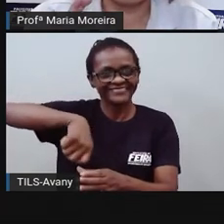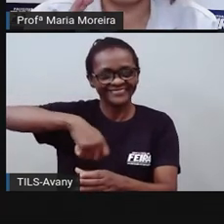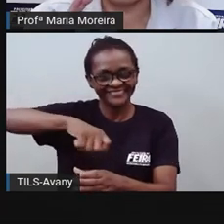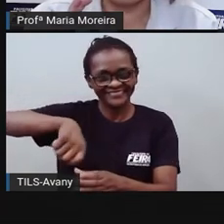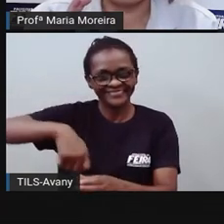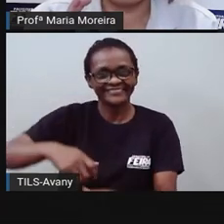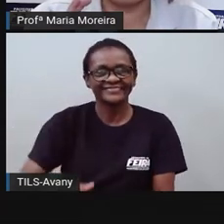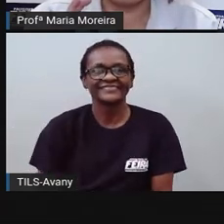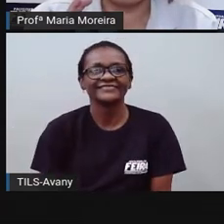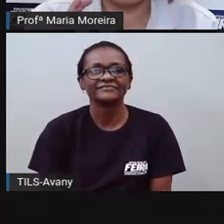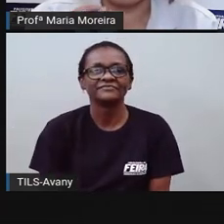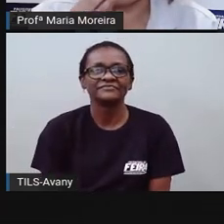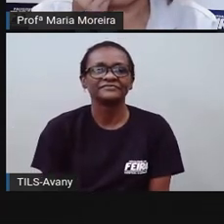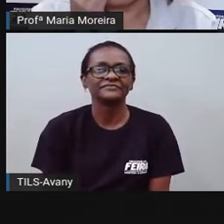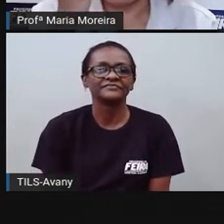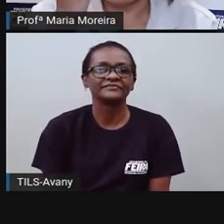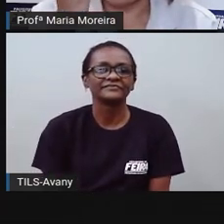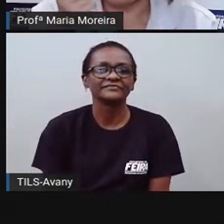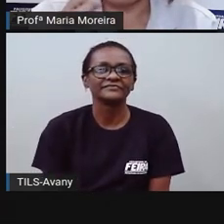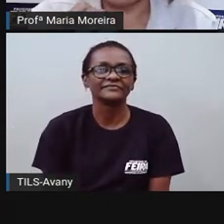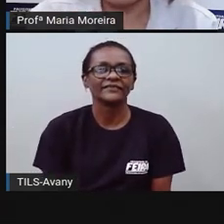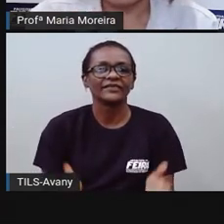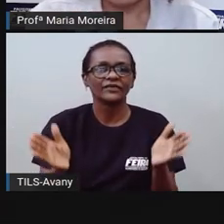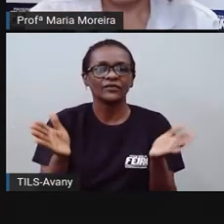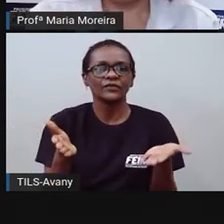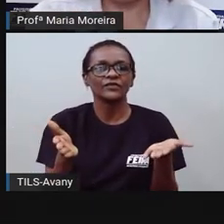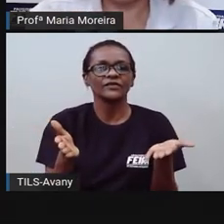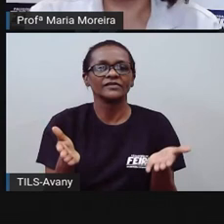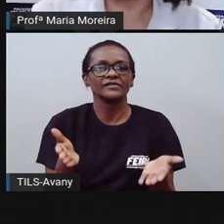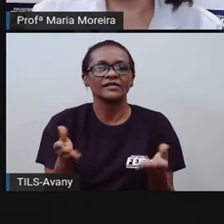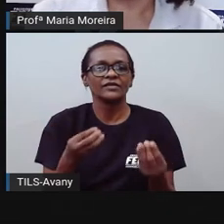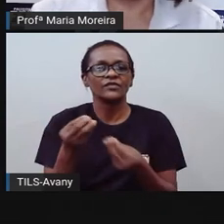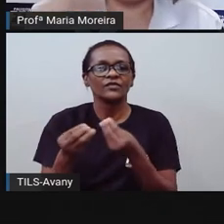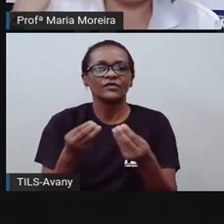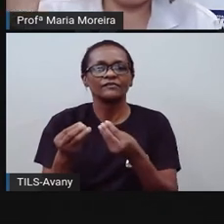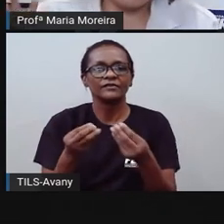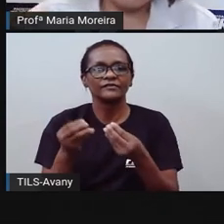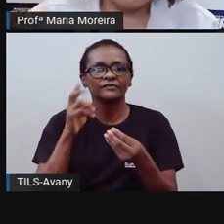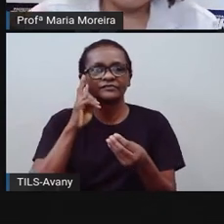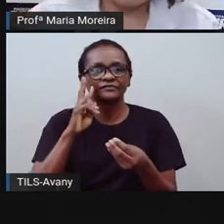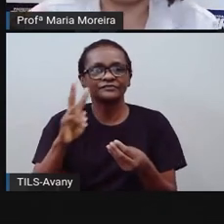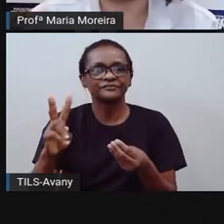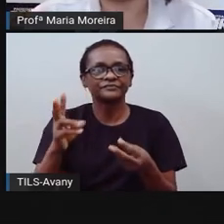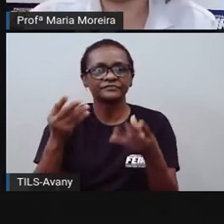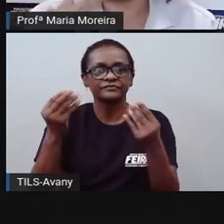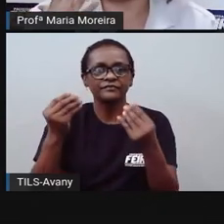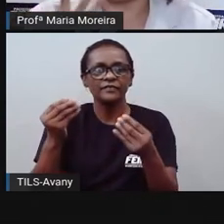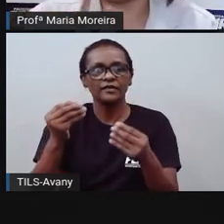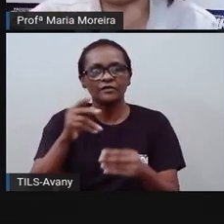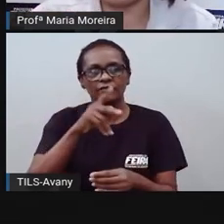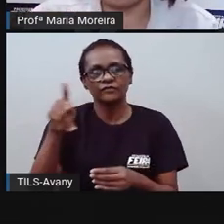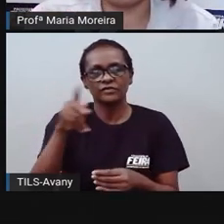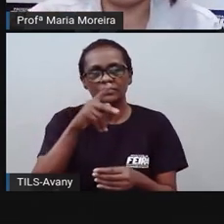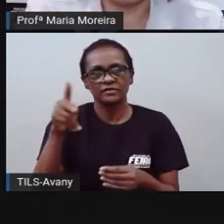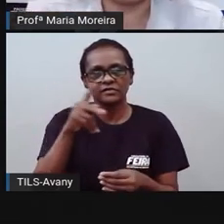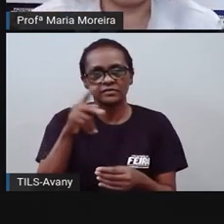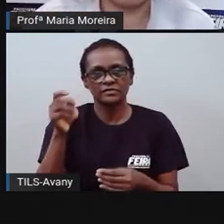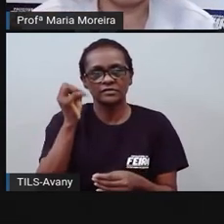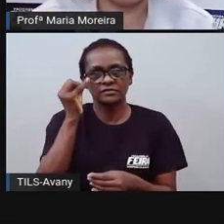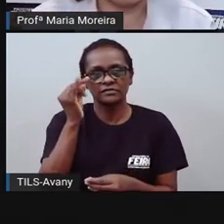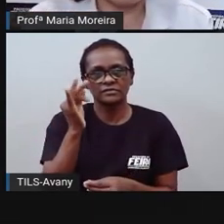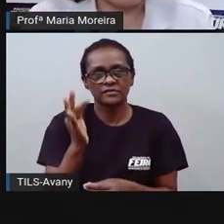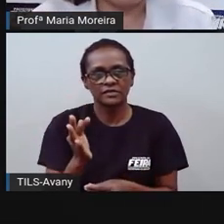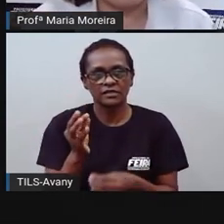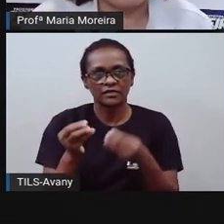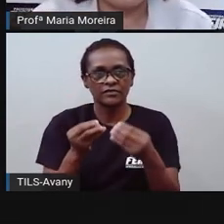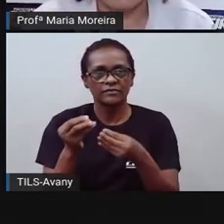hoje trouxe um bolo delicioso, gente, de milho, amei. E, né, pra Vânia, quando ela vai fazer, que ela traz o almoço pra gente, o